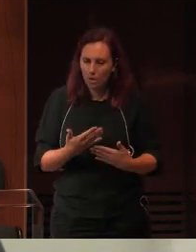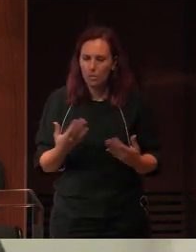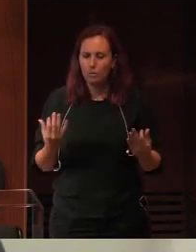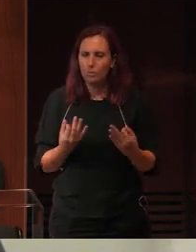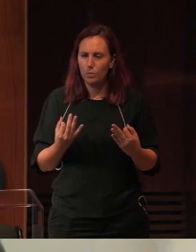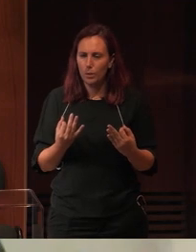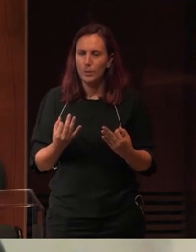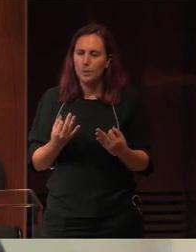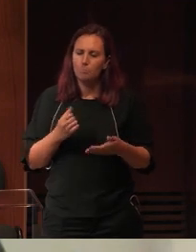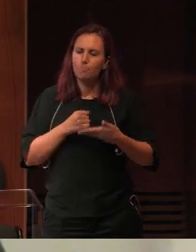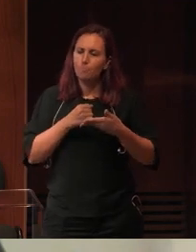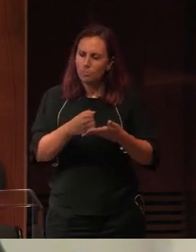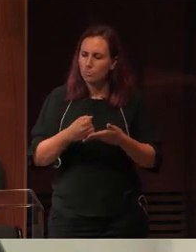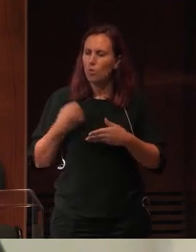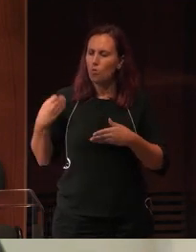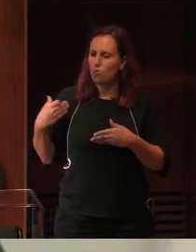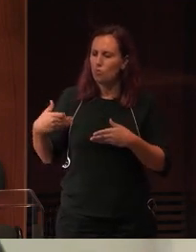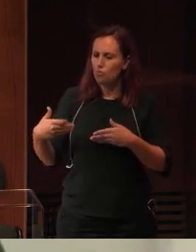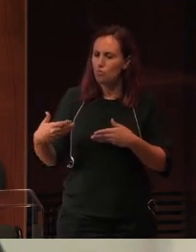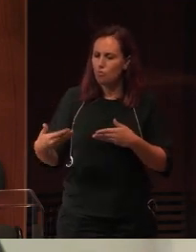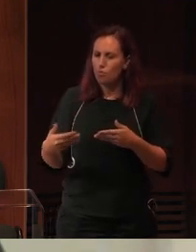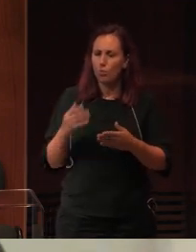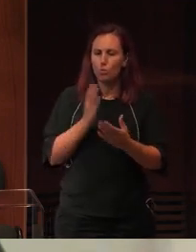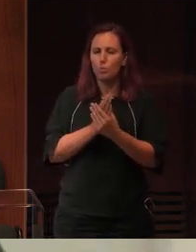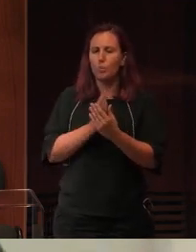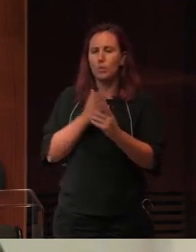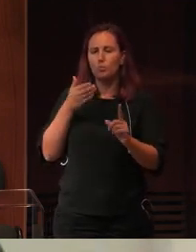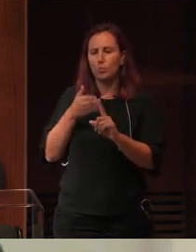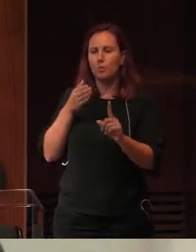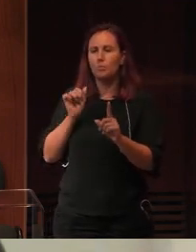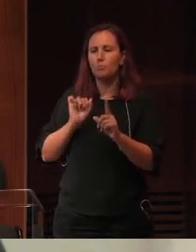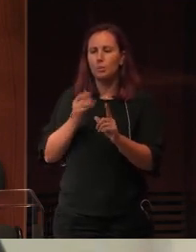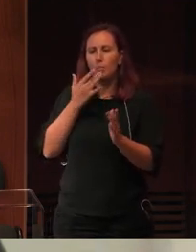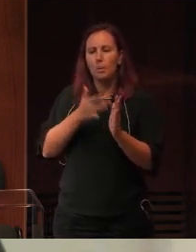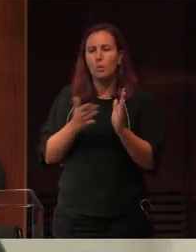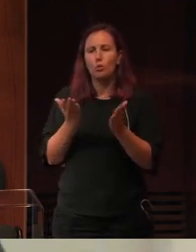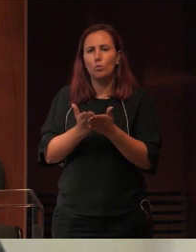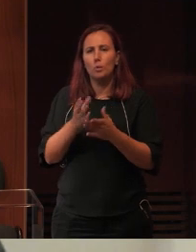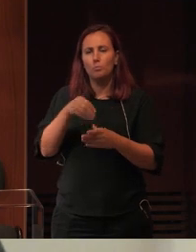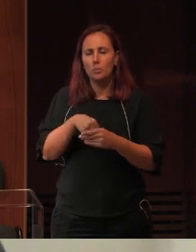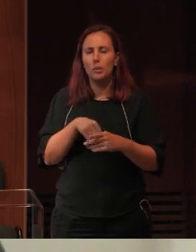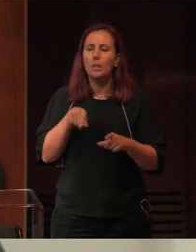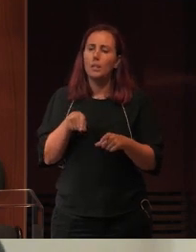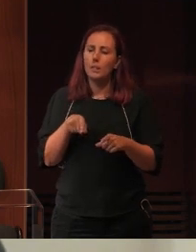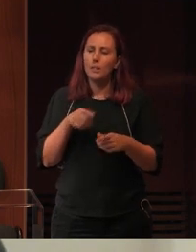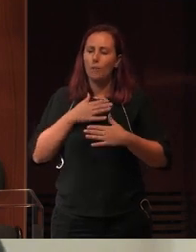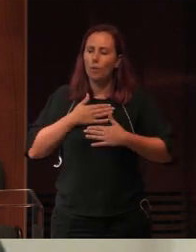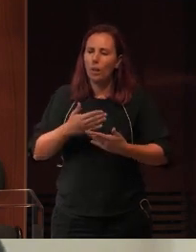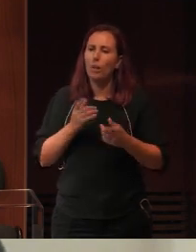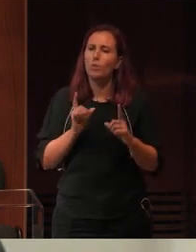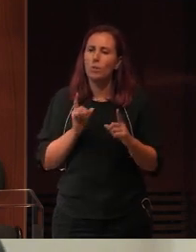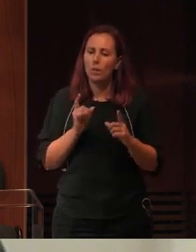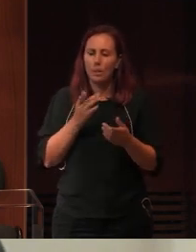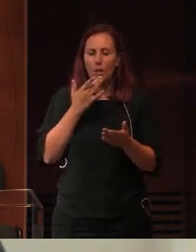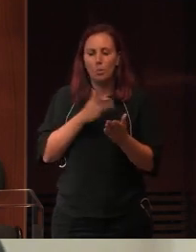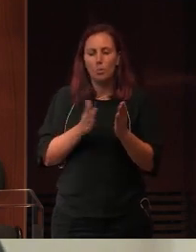sustentado nos últimos anos nos documentos de referência para as bibliotecas escolares, este nosso desígnio de fazer da